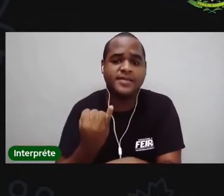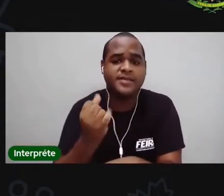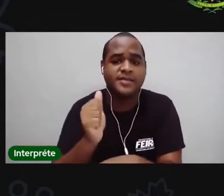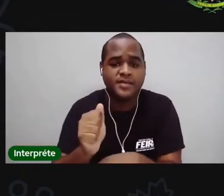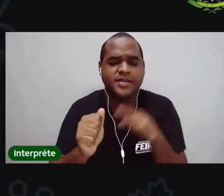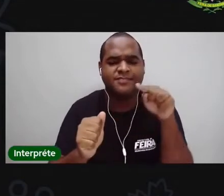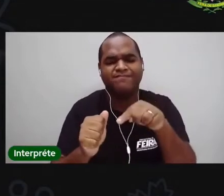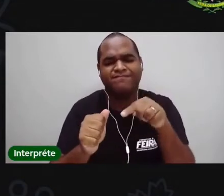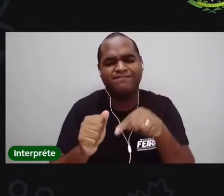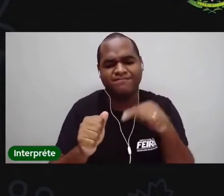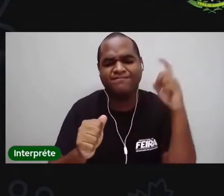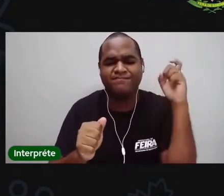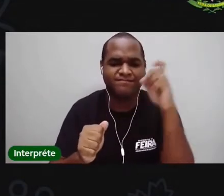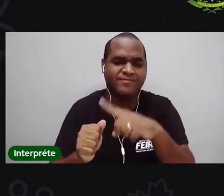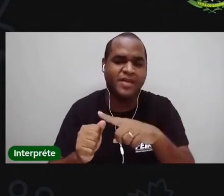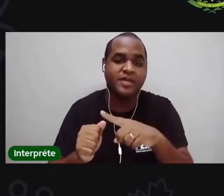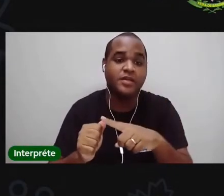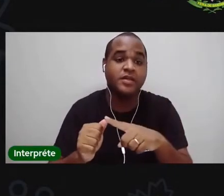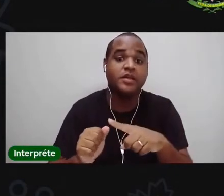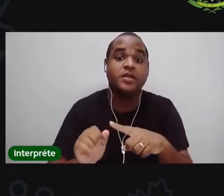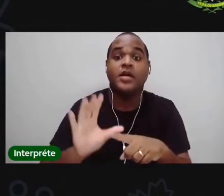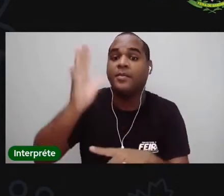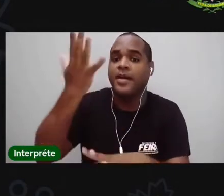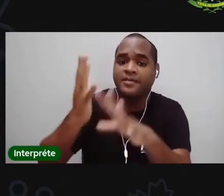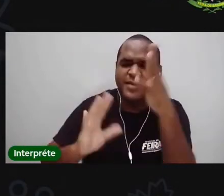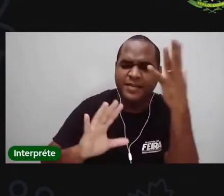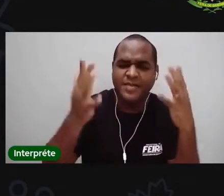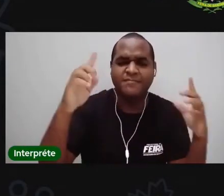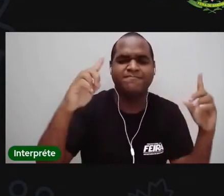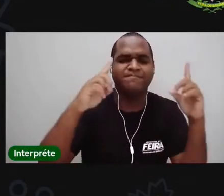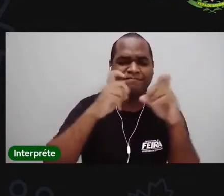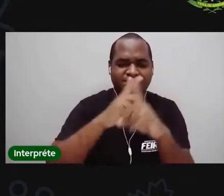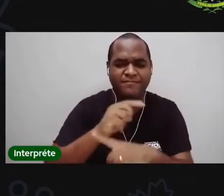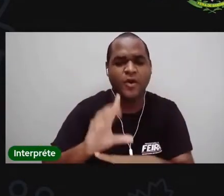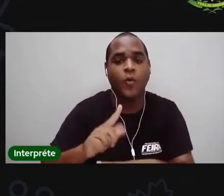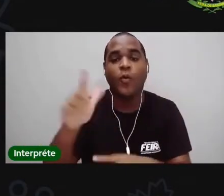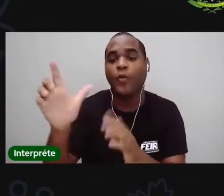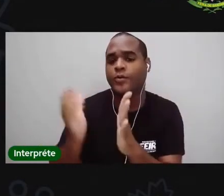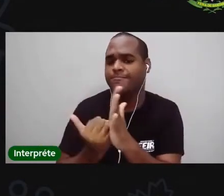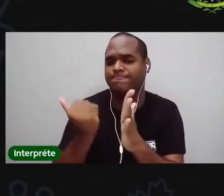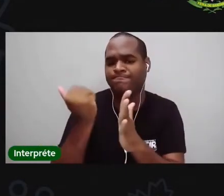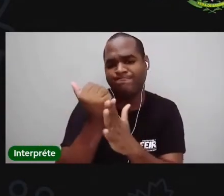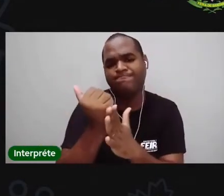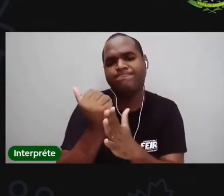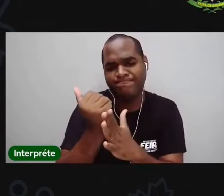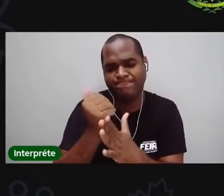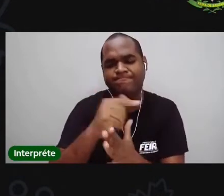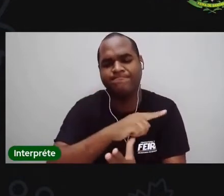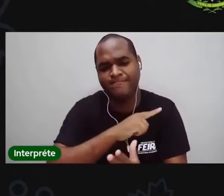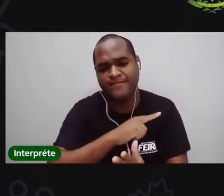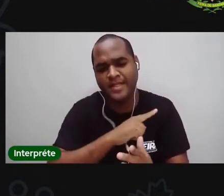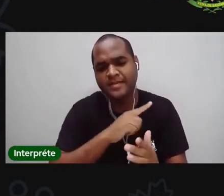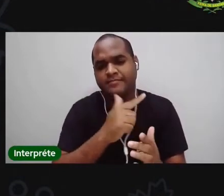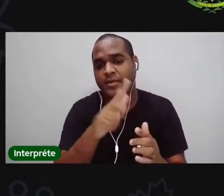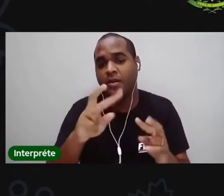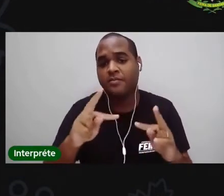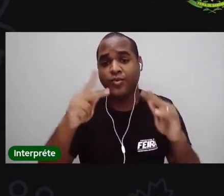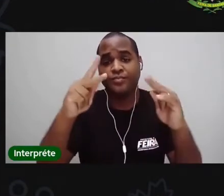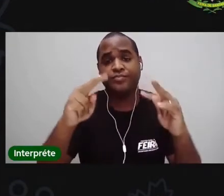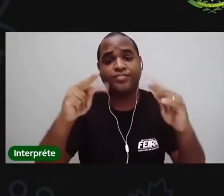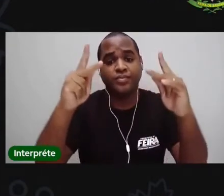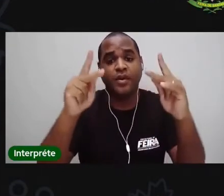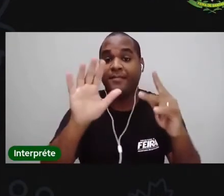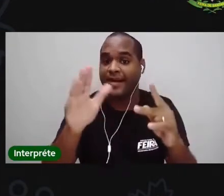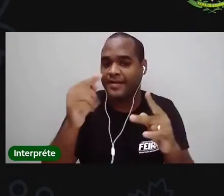A gente tem que lidar com muitos desafios ainda maiores do que o que a gente já tinha. Mas a